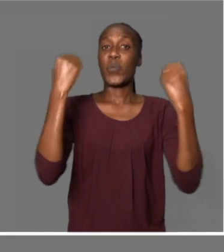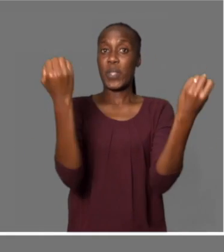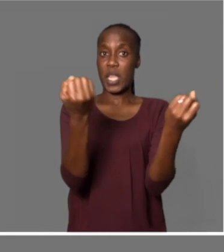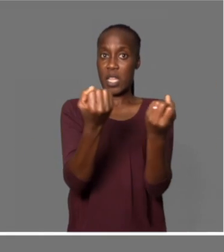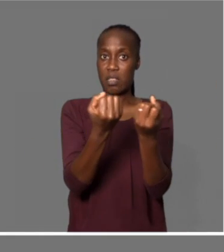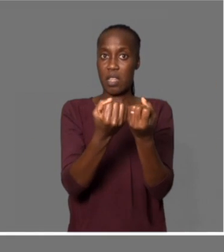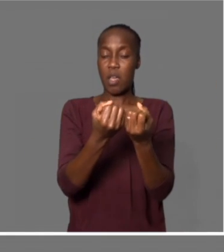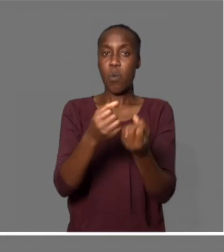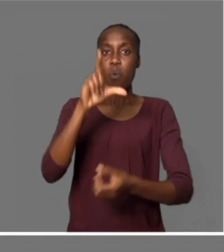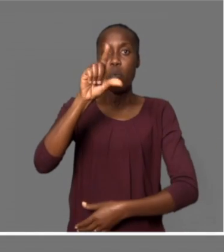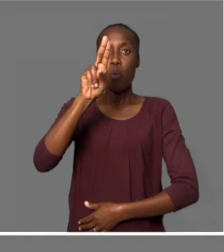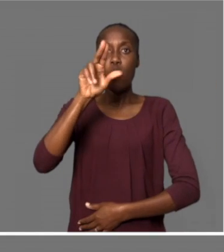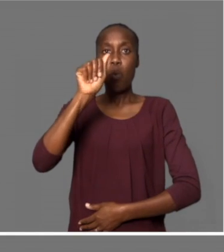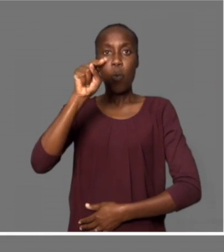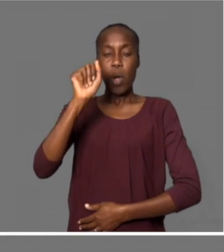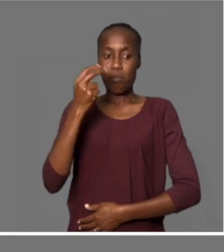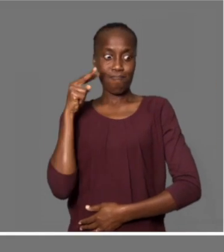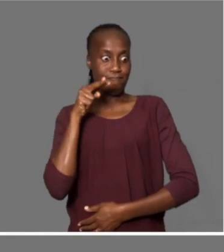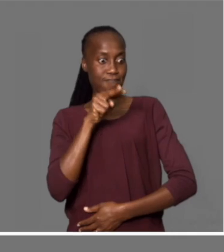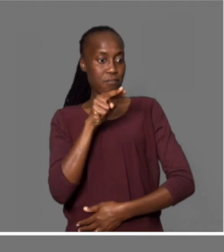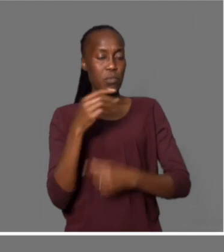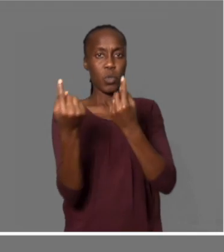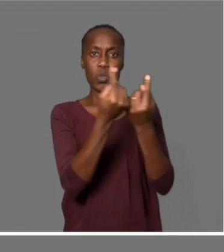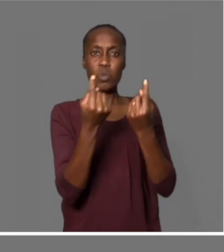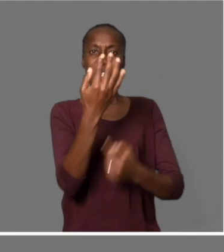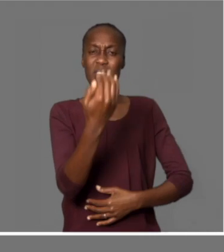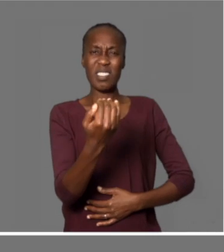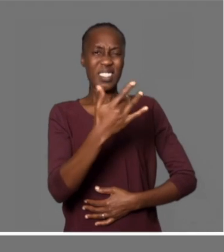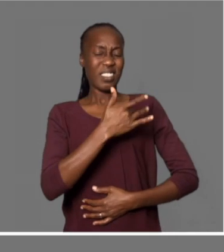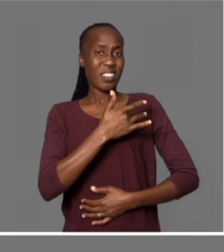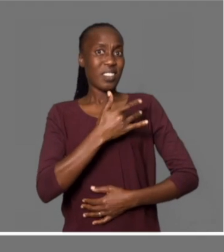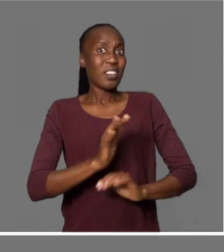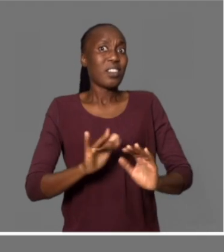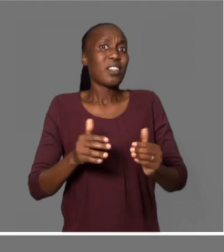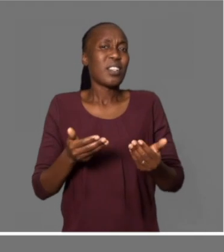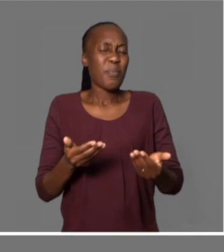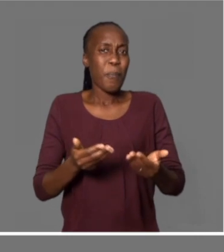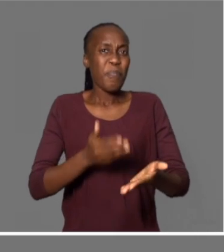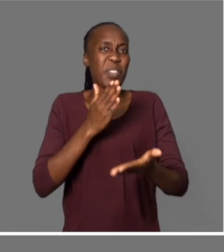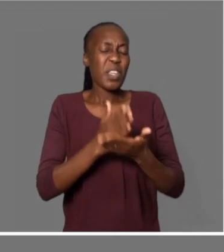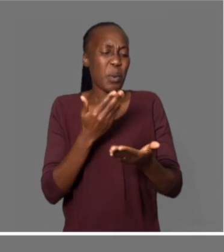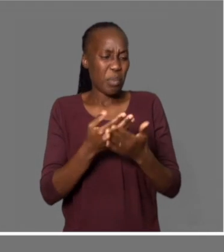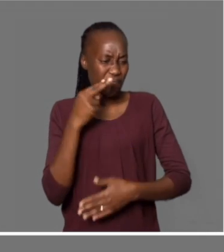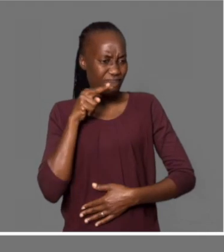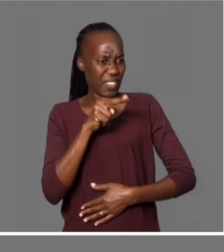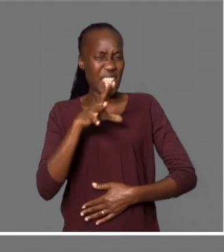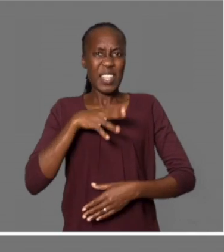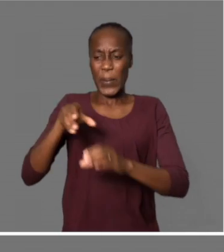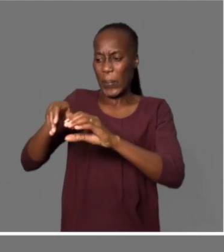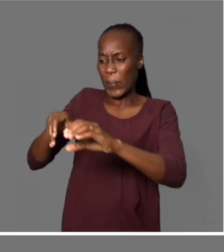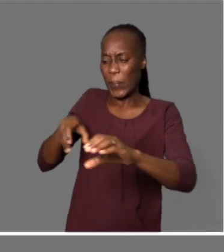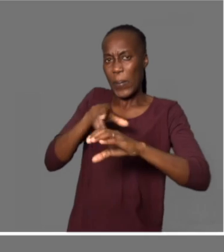Vi a situação do miúdo. O me sensibilizou um pouco mais, na verdade, foi ter-lhe visto em cima dos bambus.